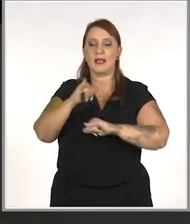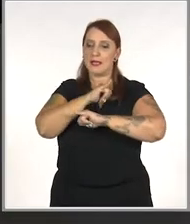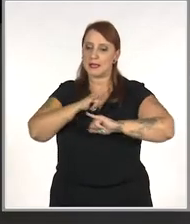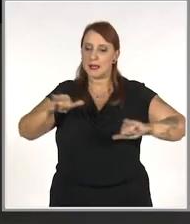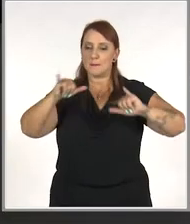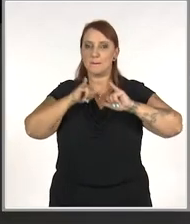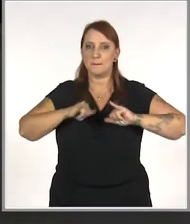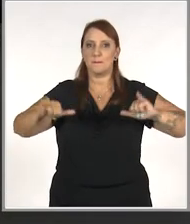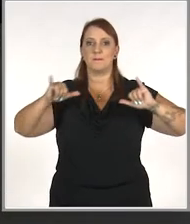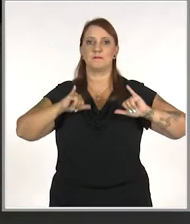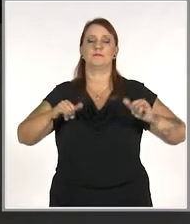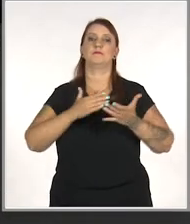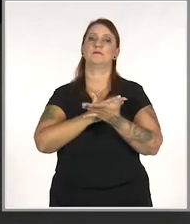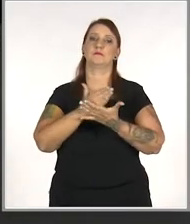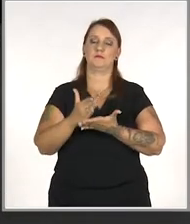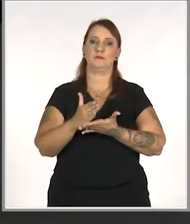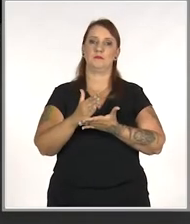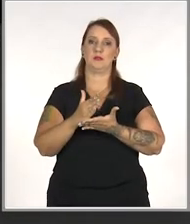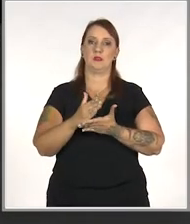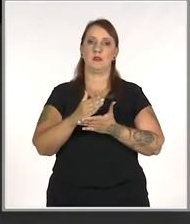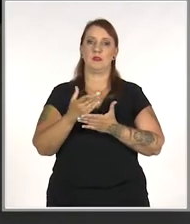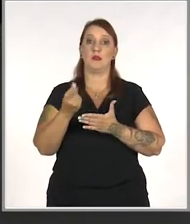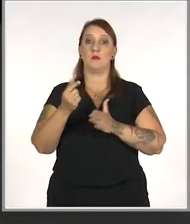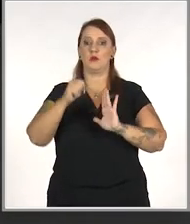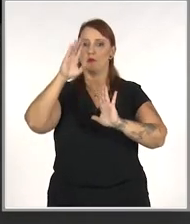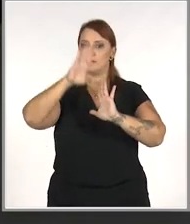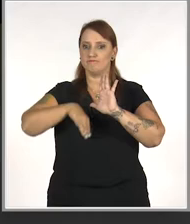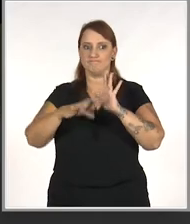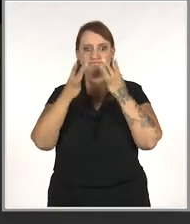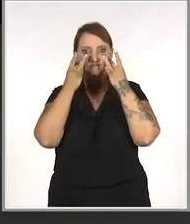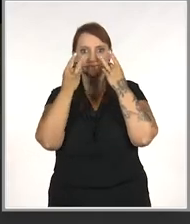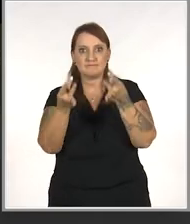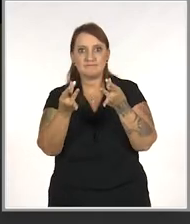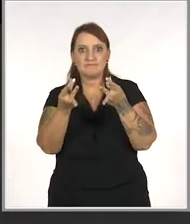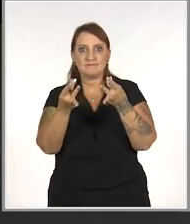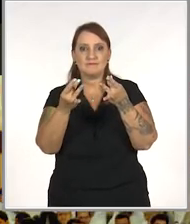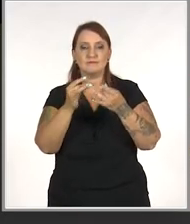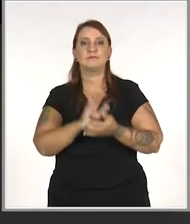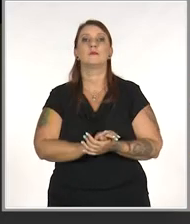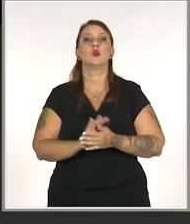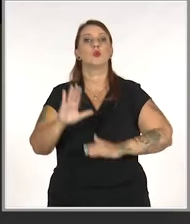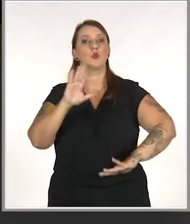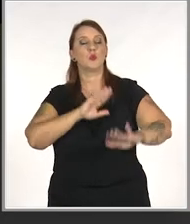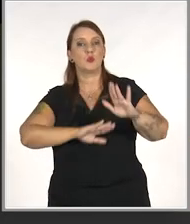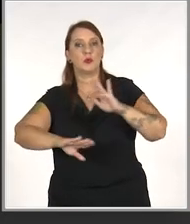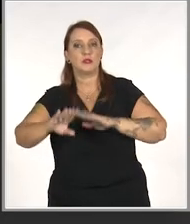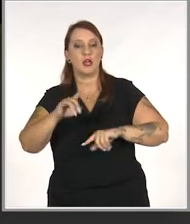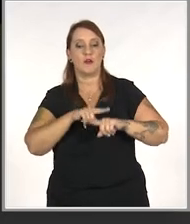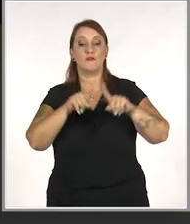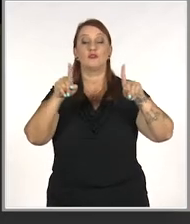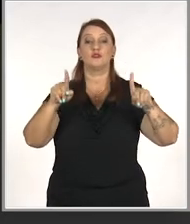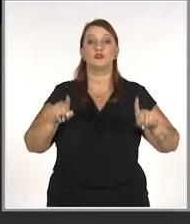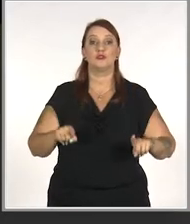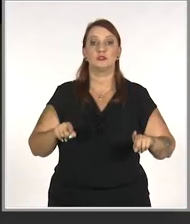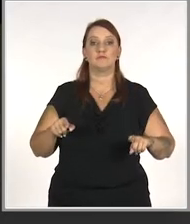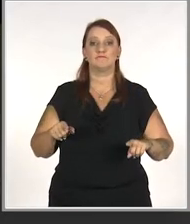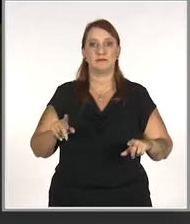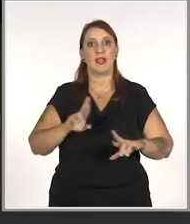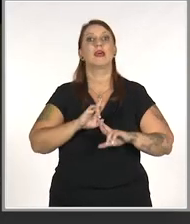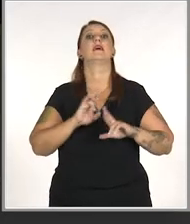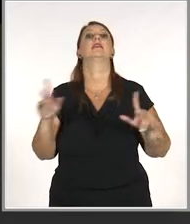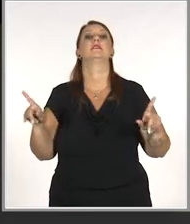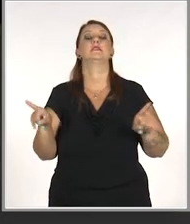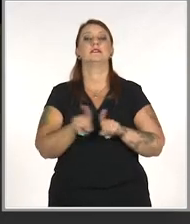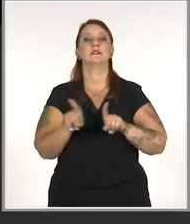de marketing entram em cena. As promoções chamam a atenção. O cuidado com os funcionários é outro